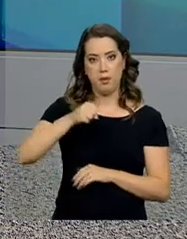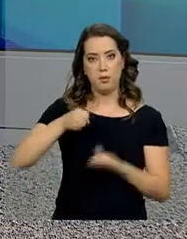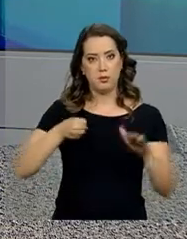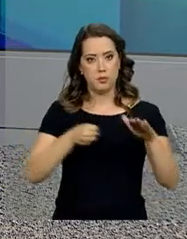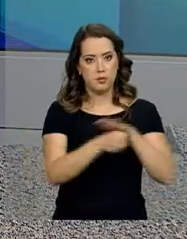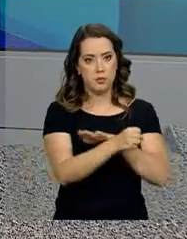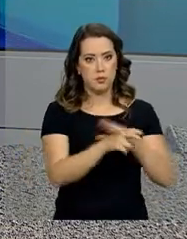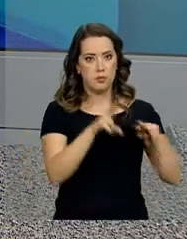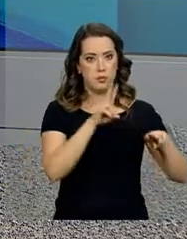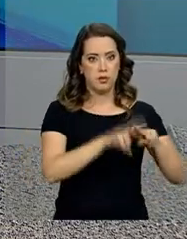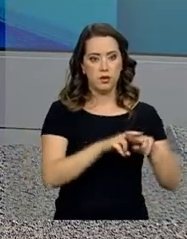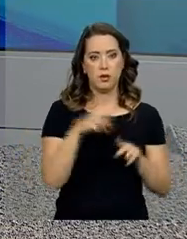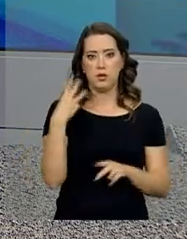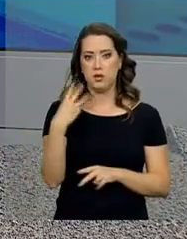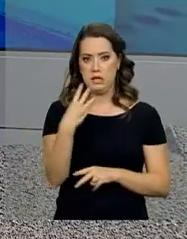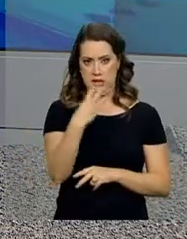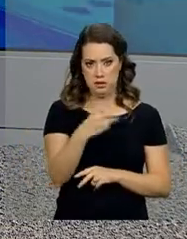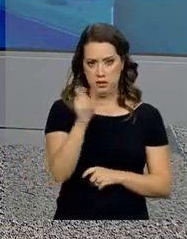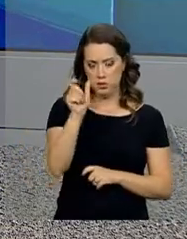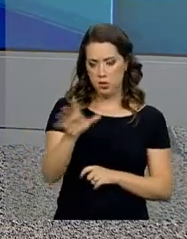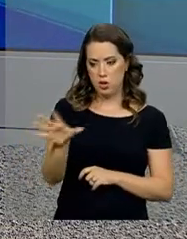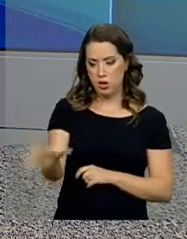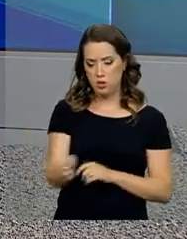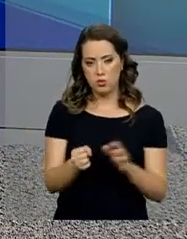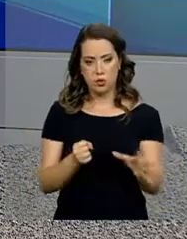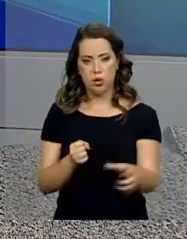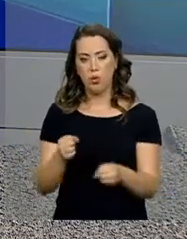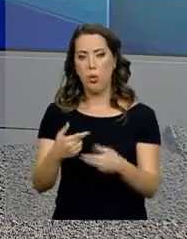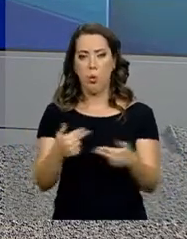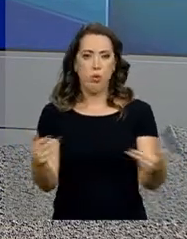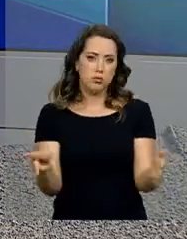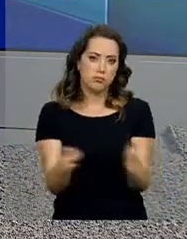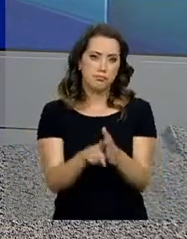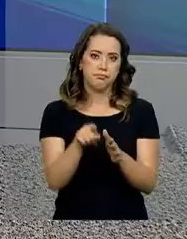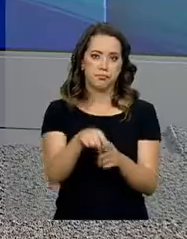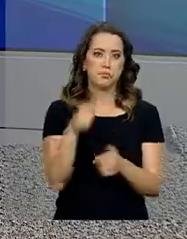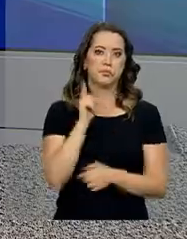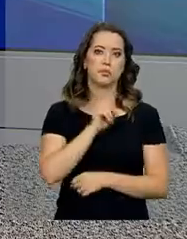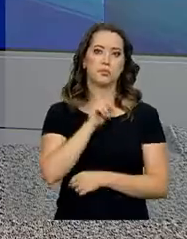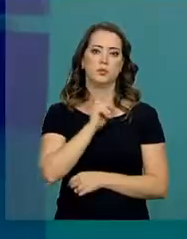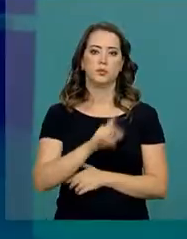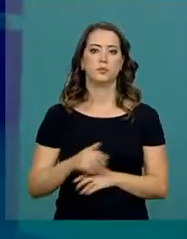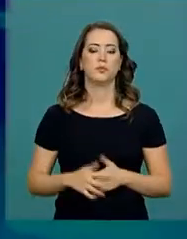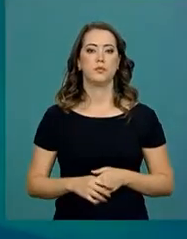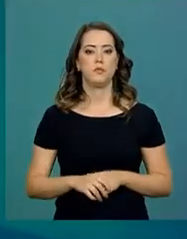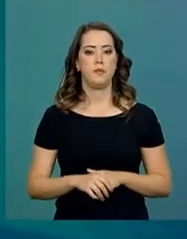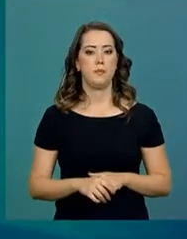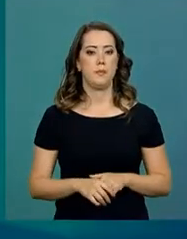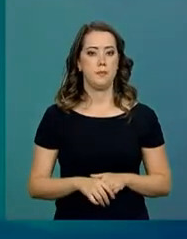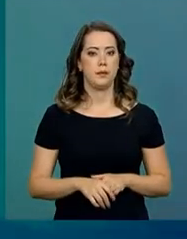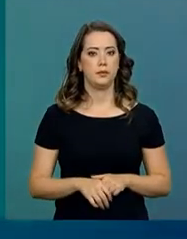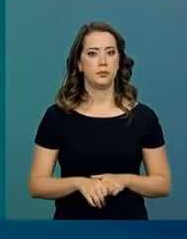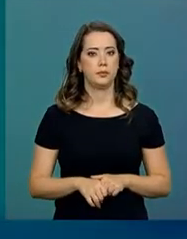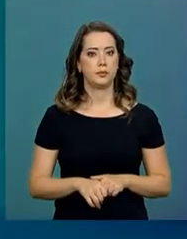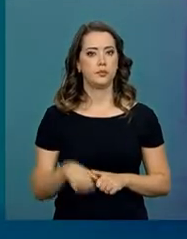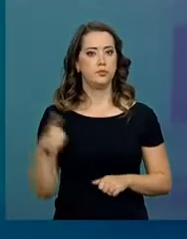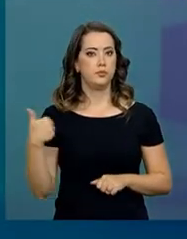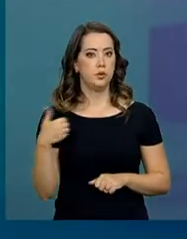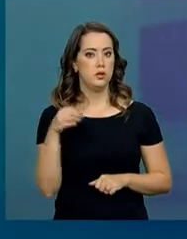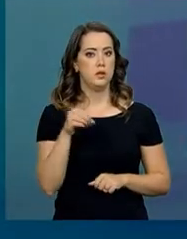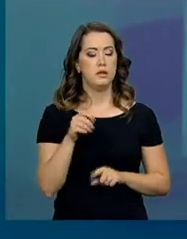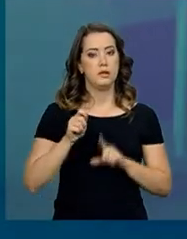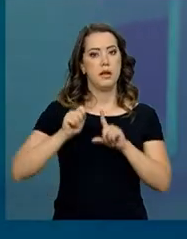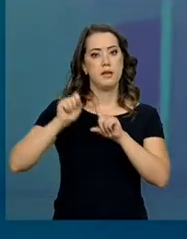33 de busca e apreensão em 10 municípios de Minas Gerais. Em 10 meses de